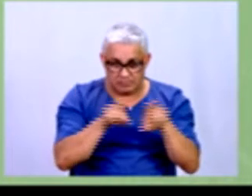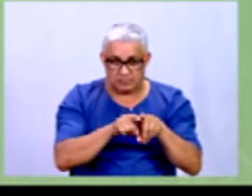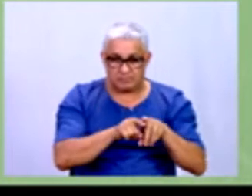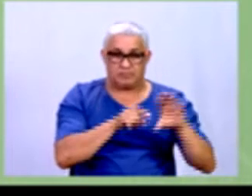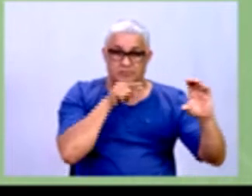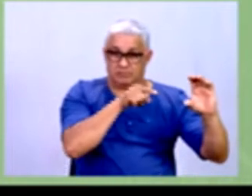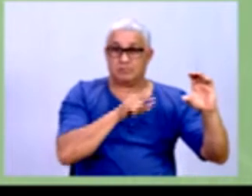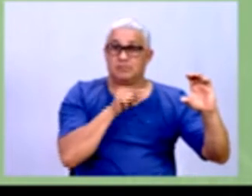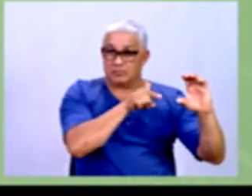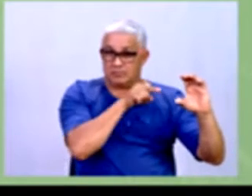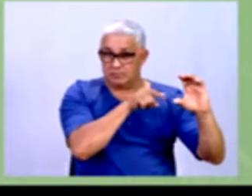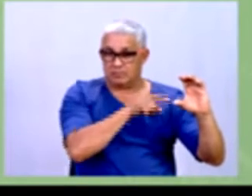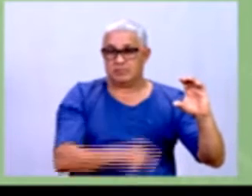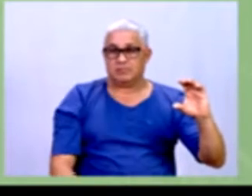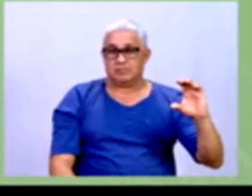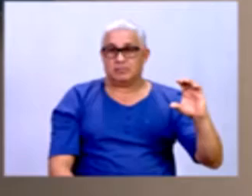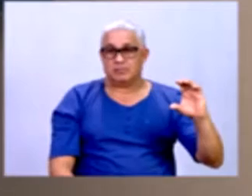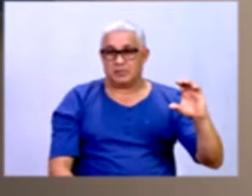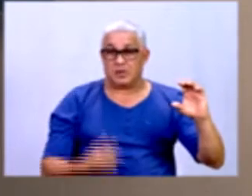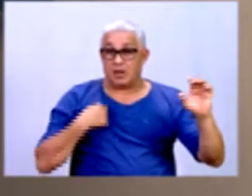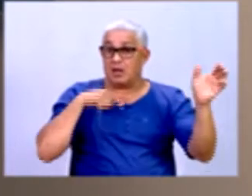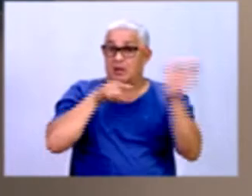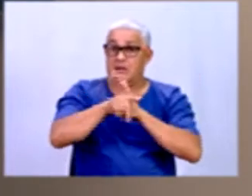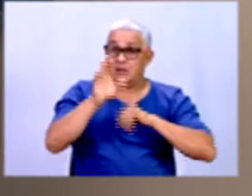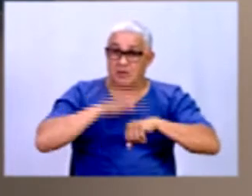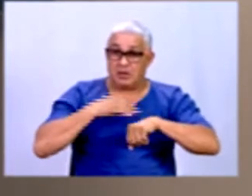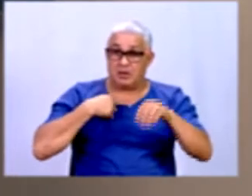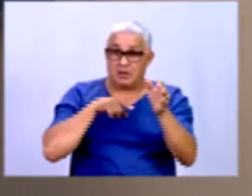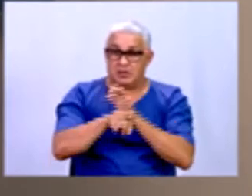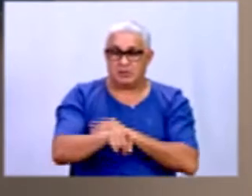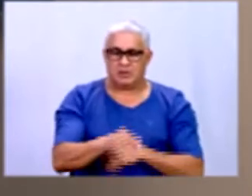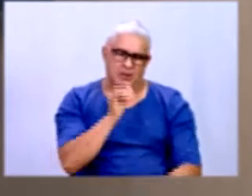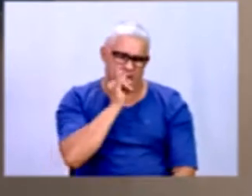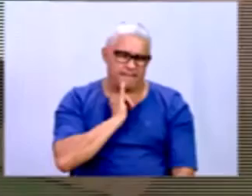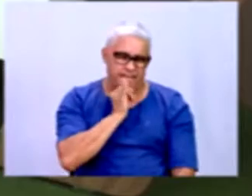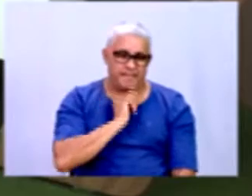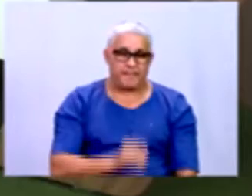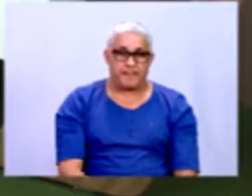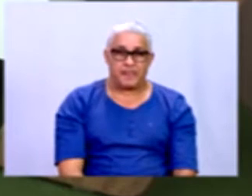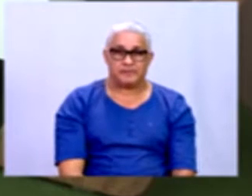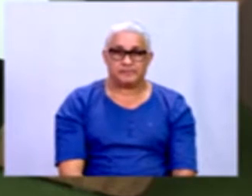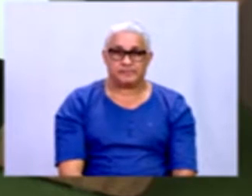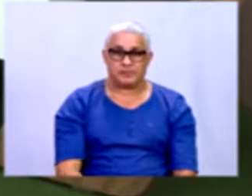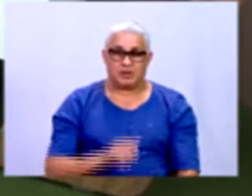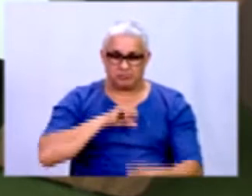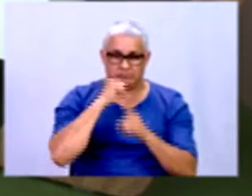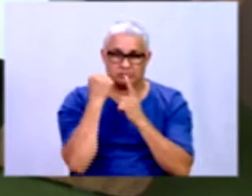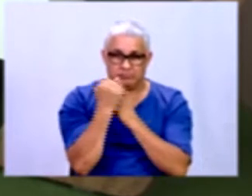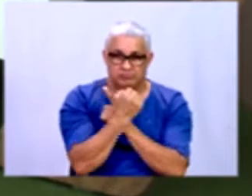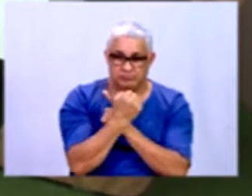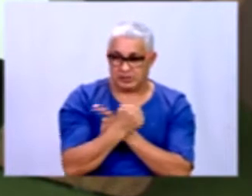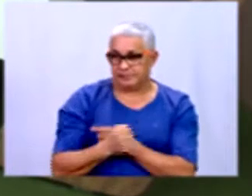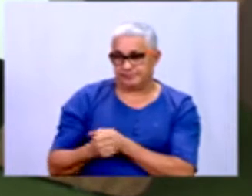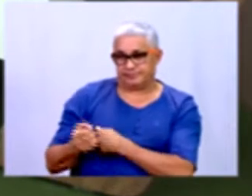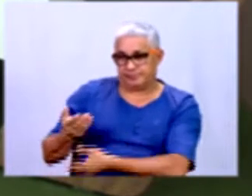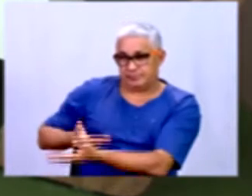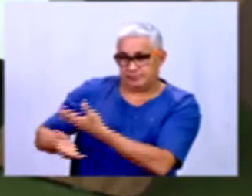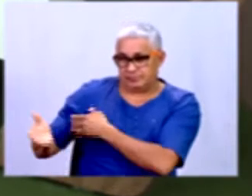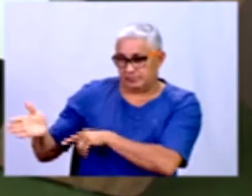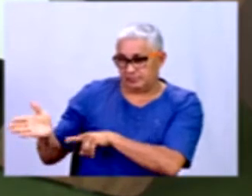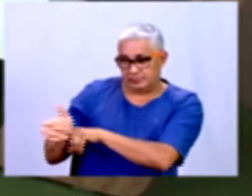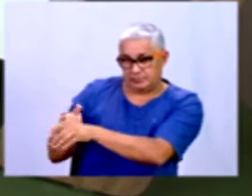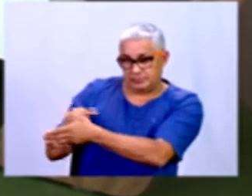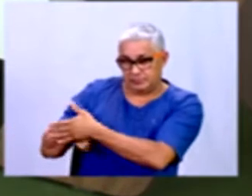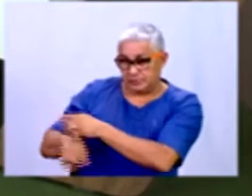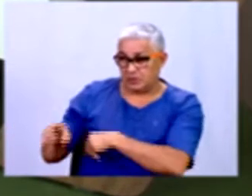C. Gente, aí eu pergunto, vamos supor que aqui eu vou fazer uma sociedade aqui para o professor Ronilson e a gente vai montar uma